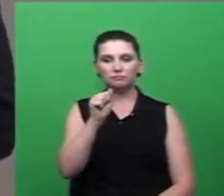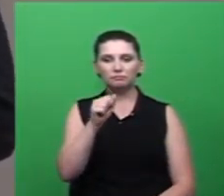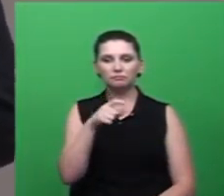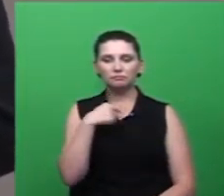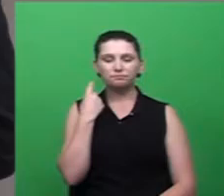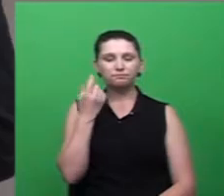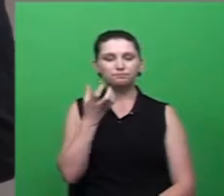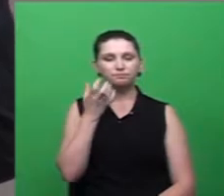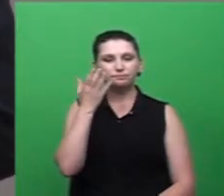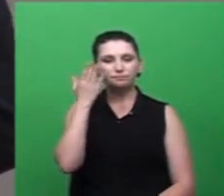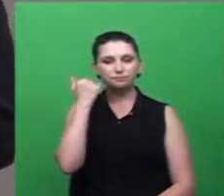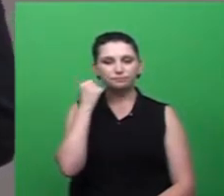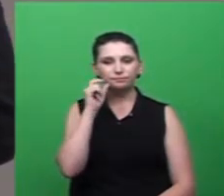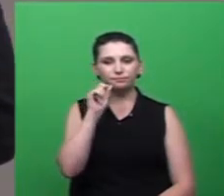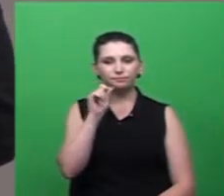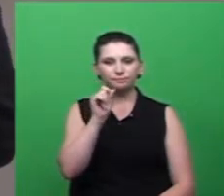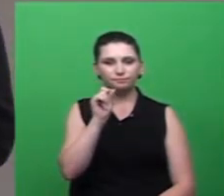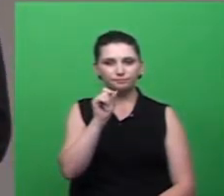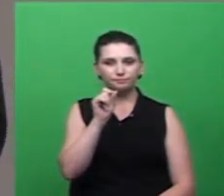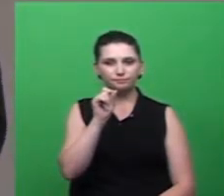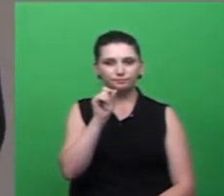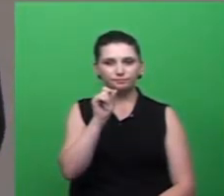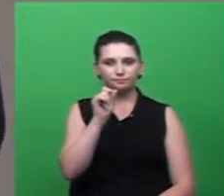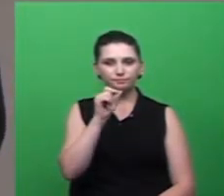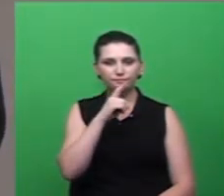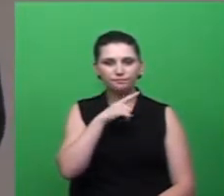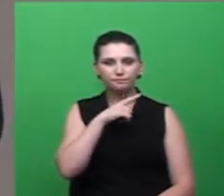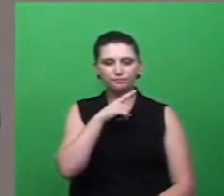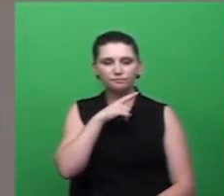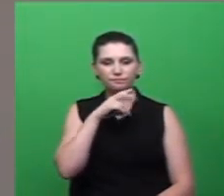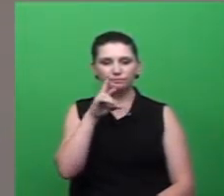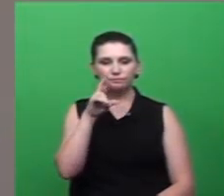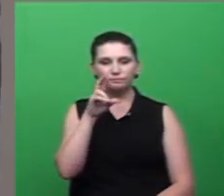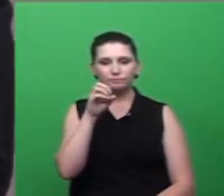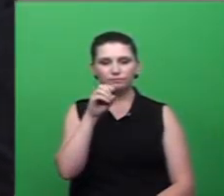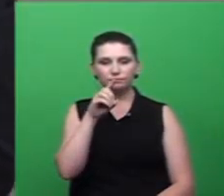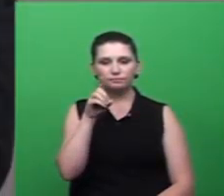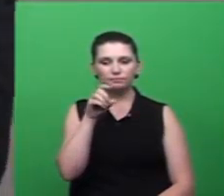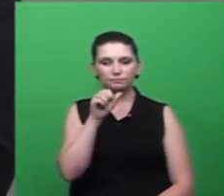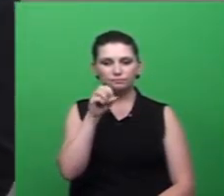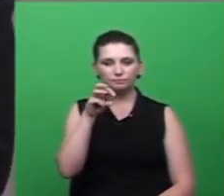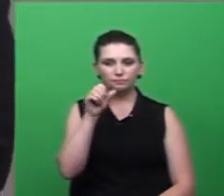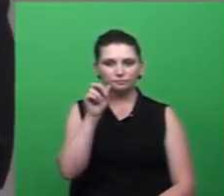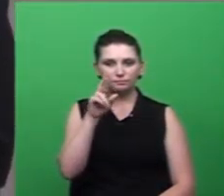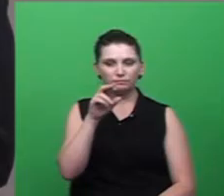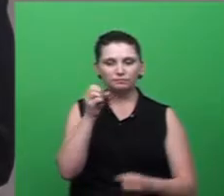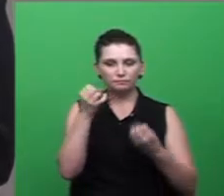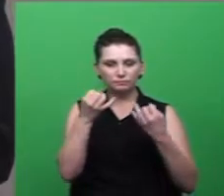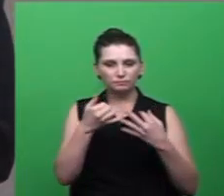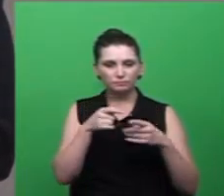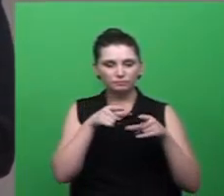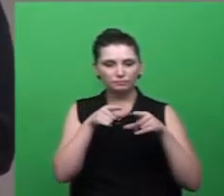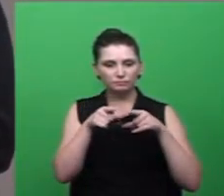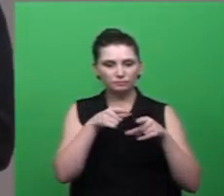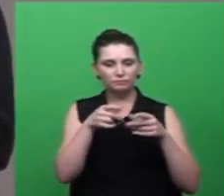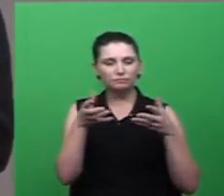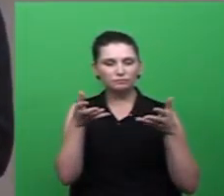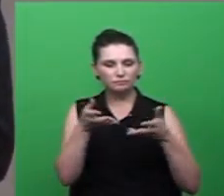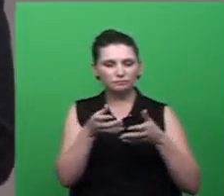de saber o Rosemar ele acabou de falar que esse esse trabalho já vinha sendo feito nas escolas